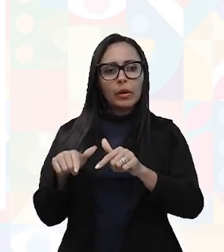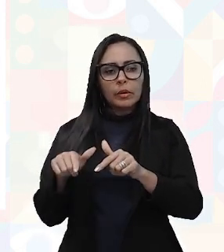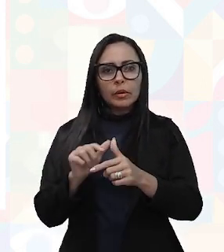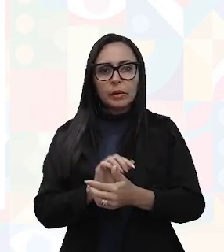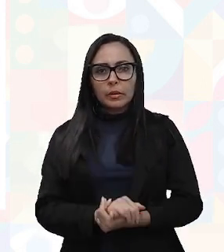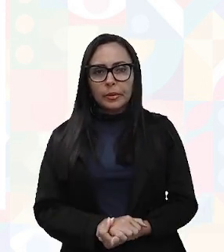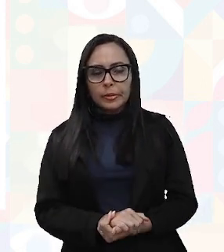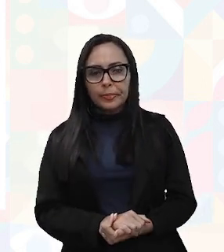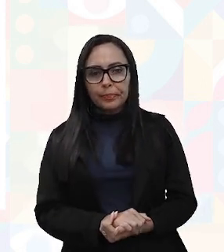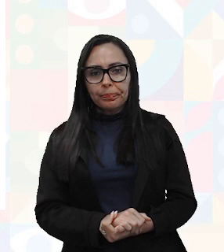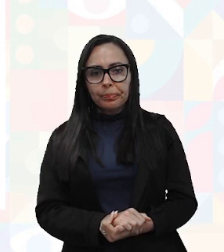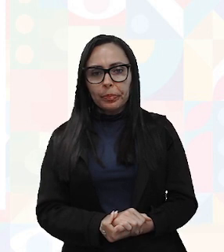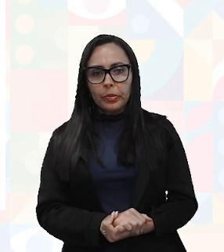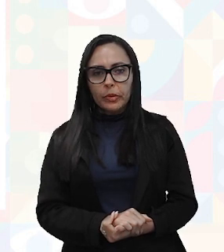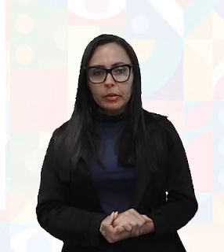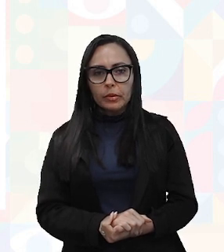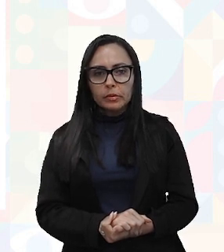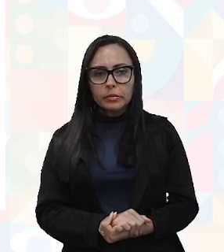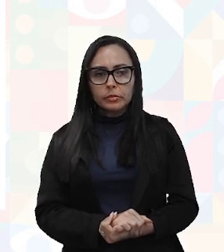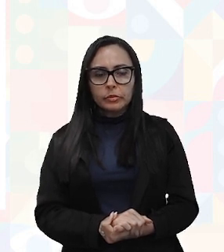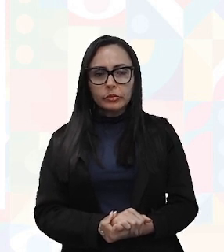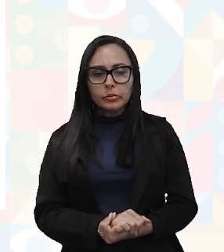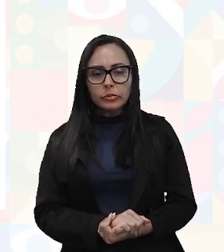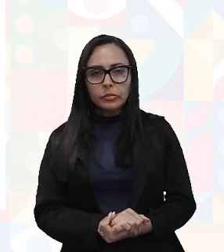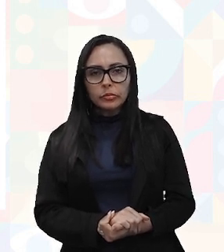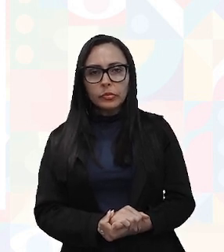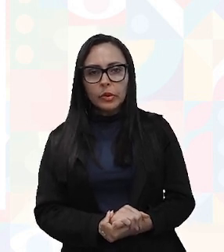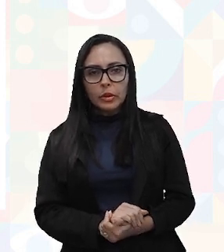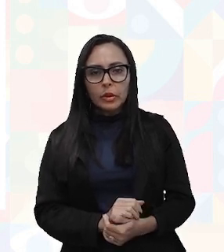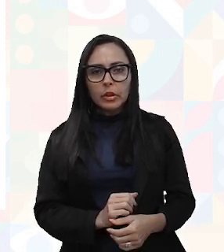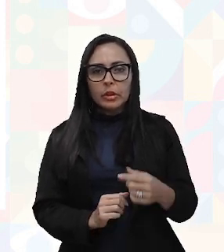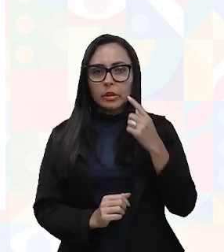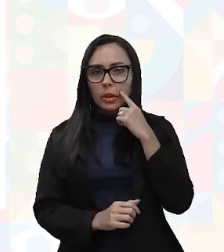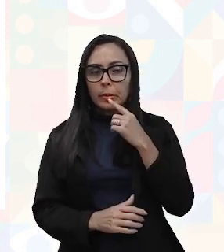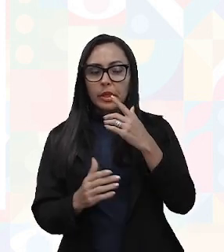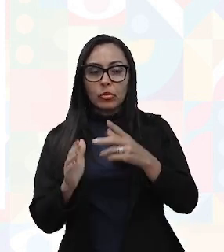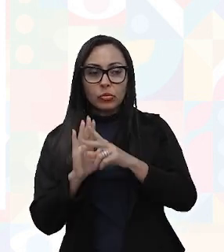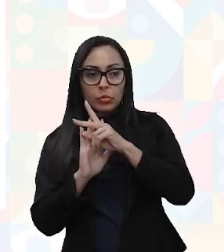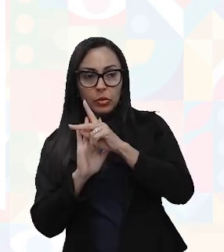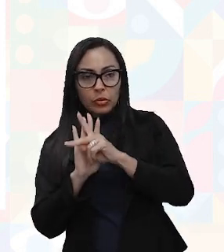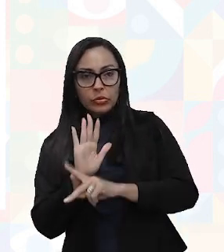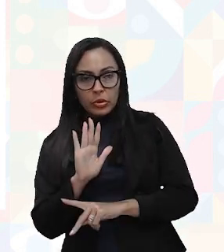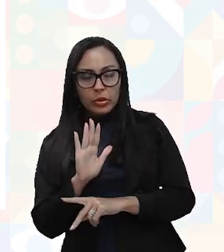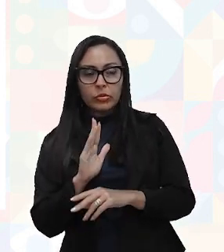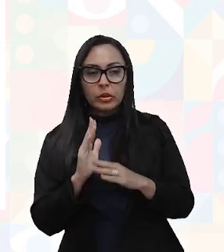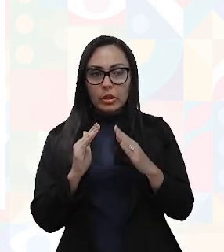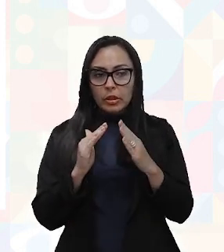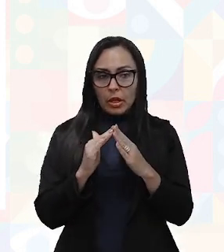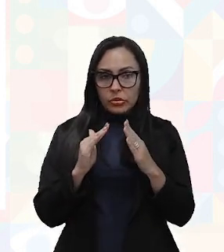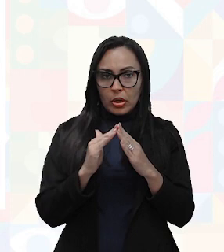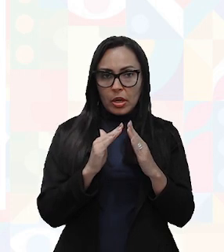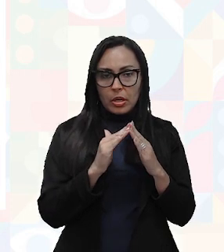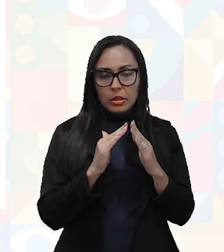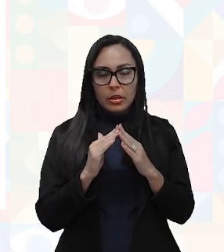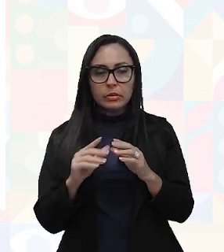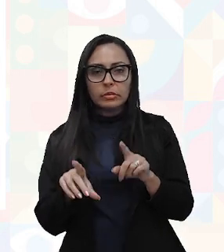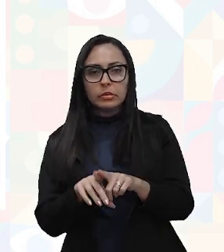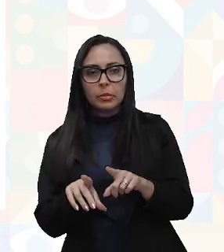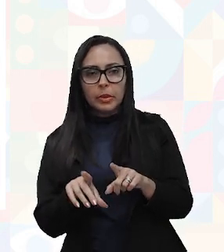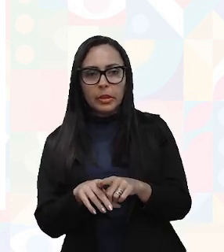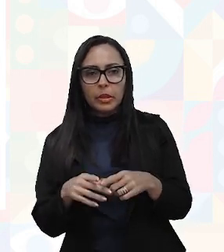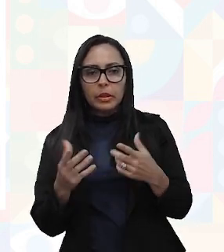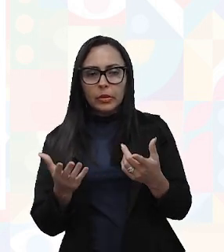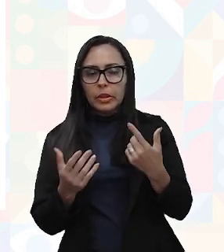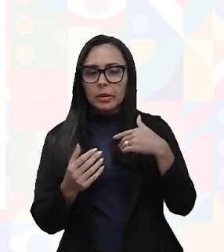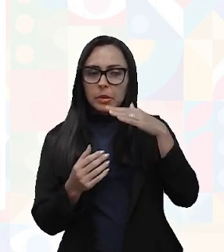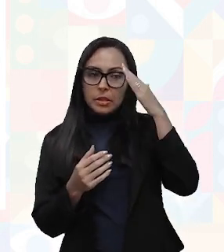E, em relação às casas, aos projetos residenciais, também são levadas em